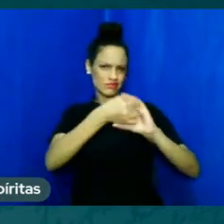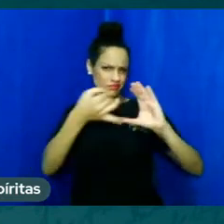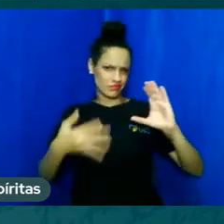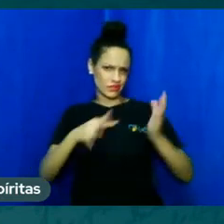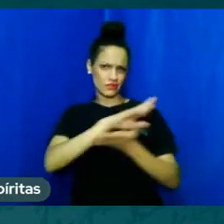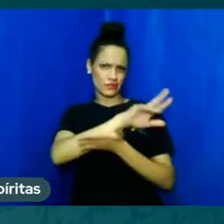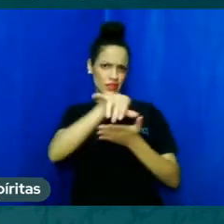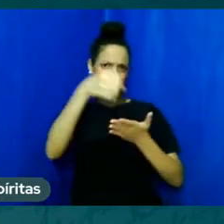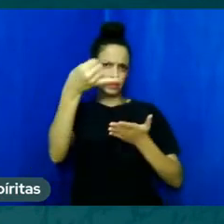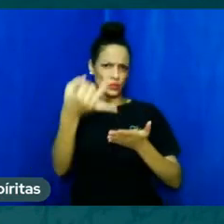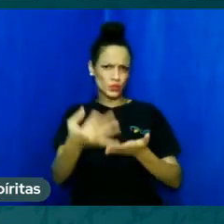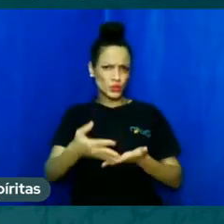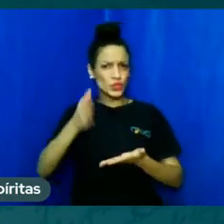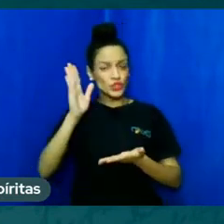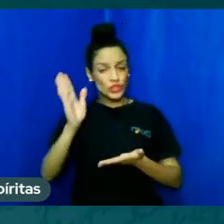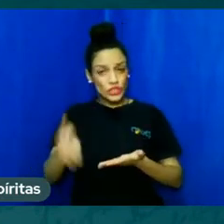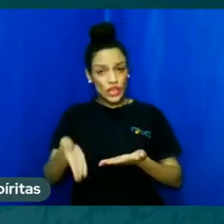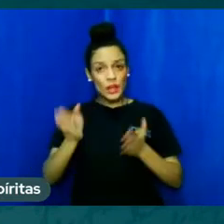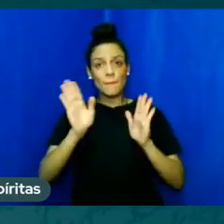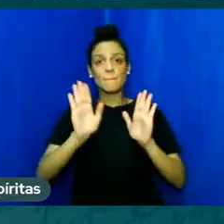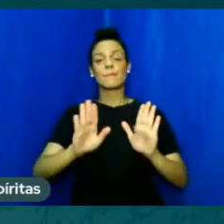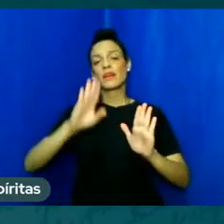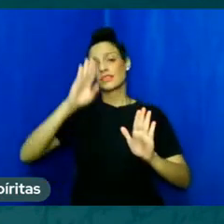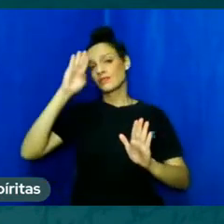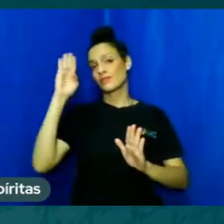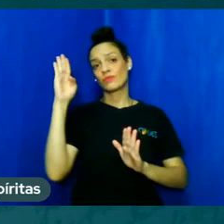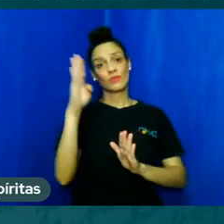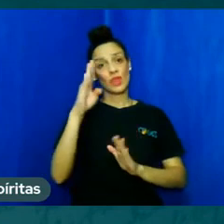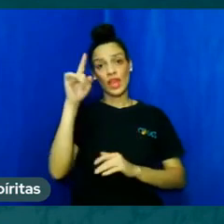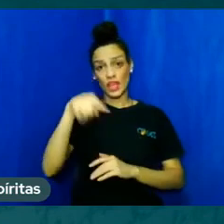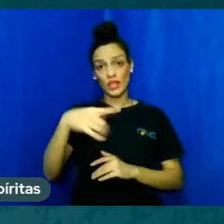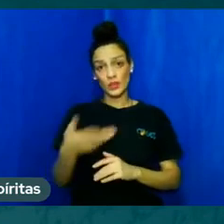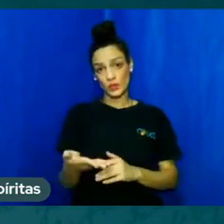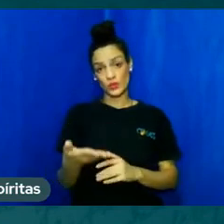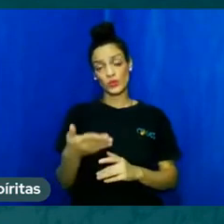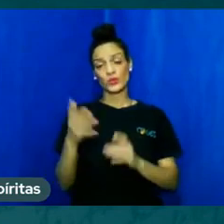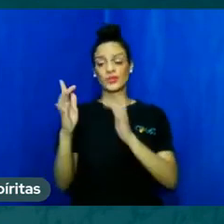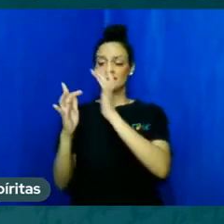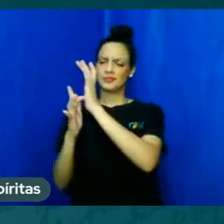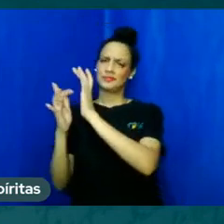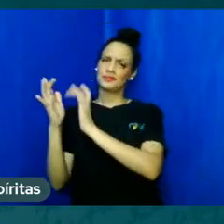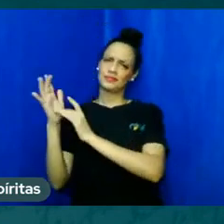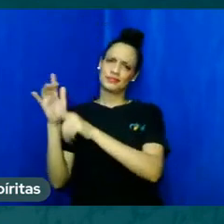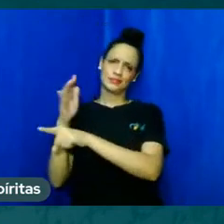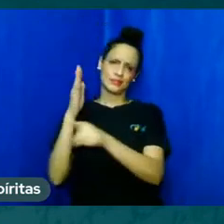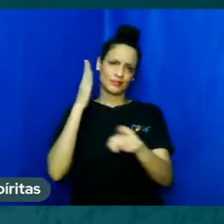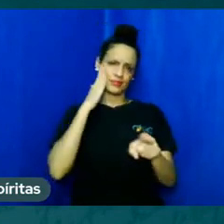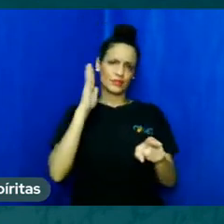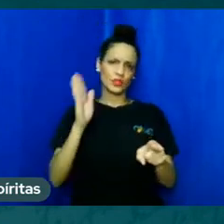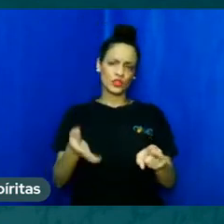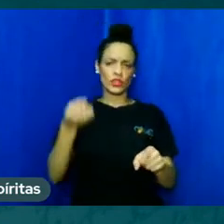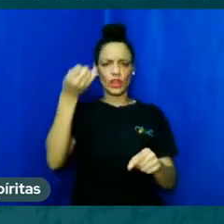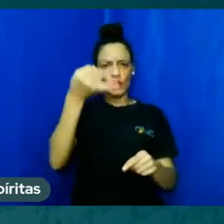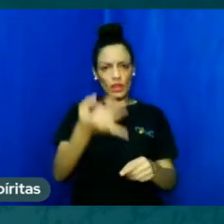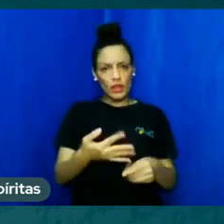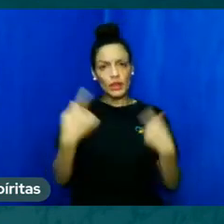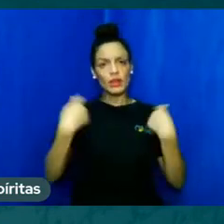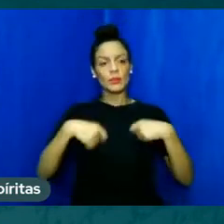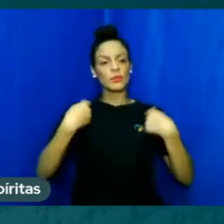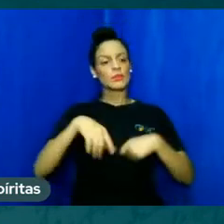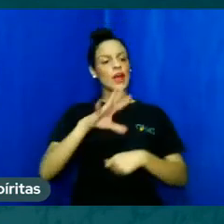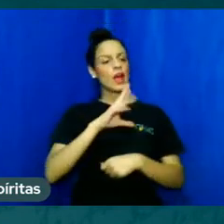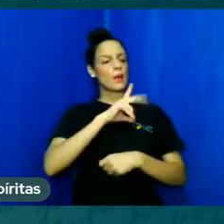mas o cerne é esse. E Jesus, né? Amar ao próximo como a nós mesmos. A gente